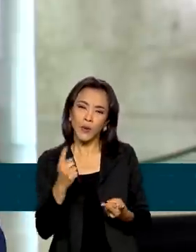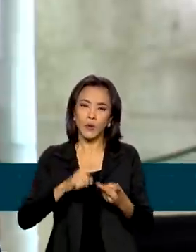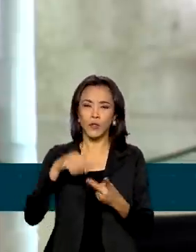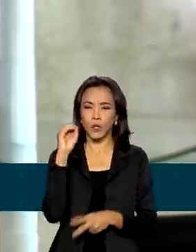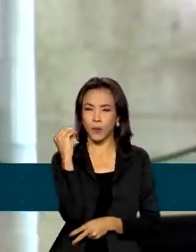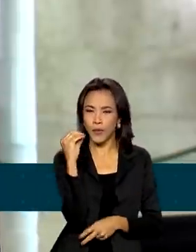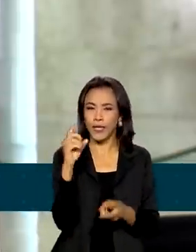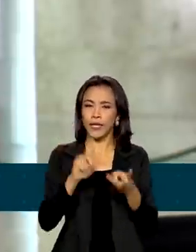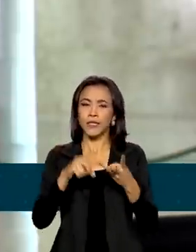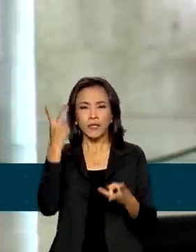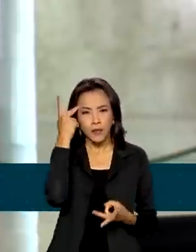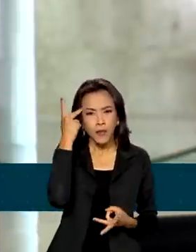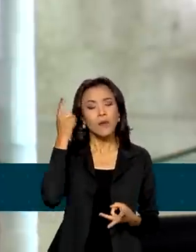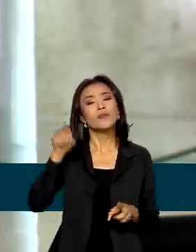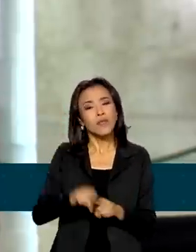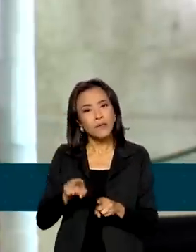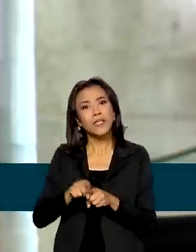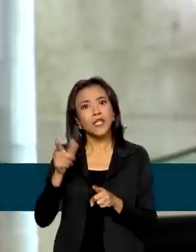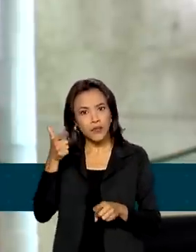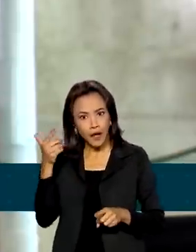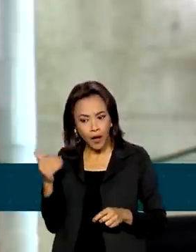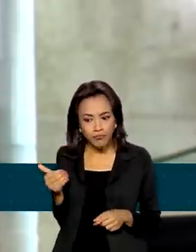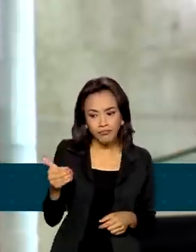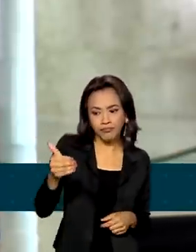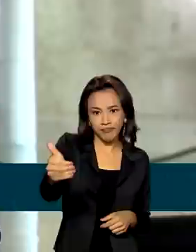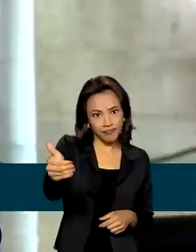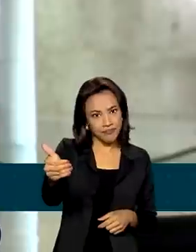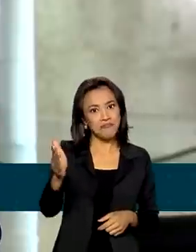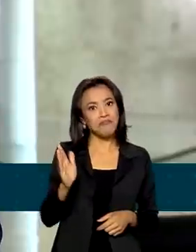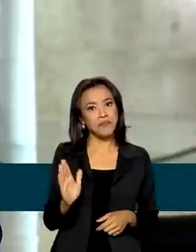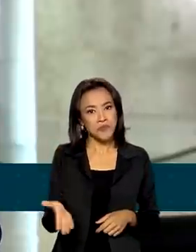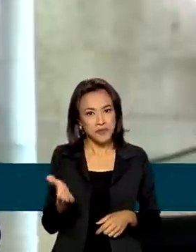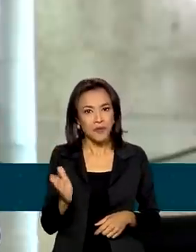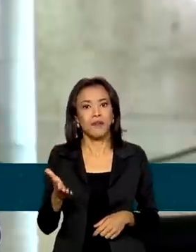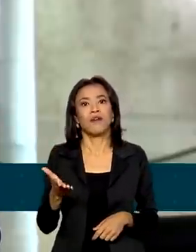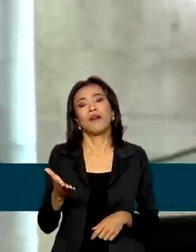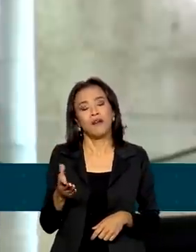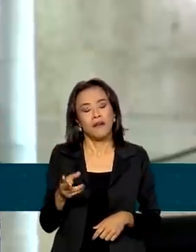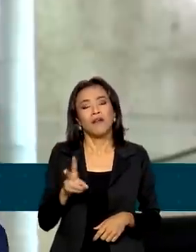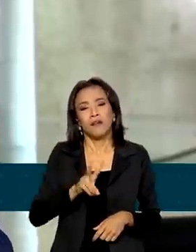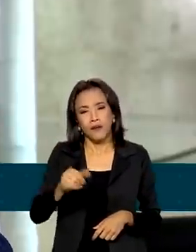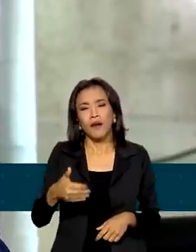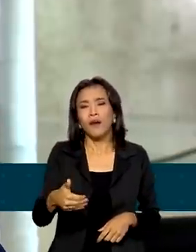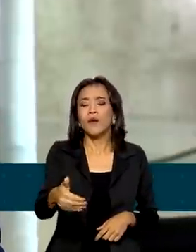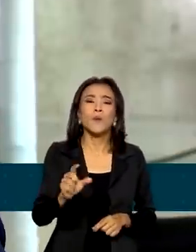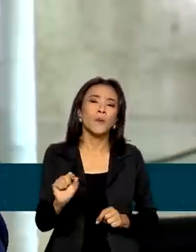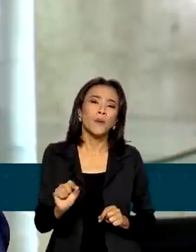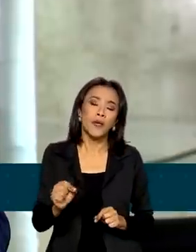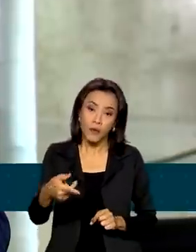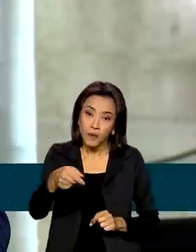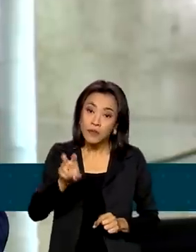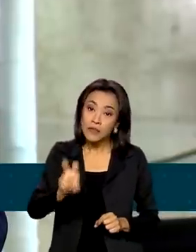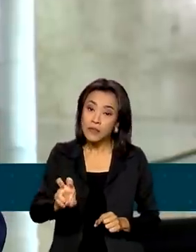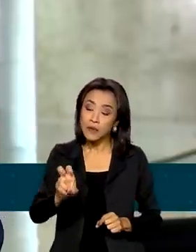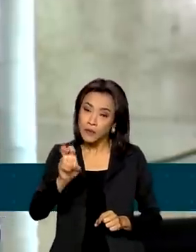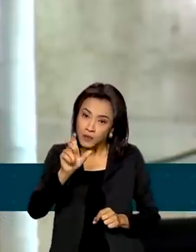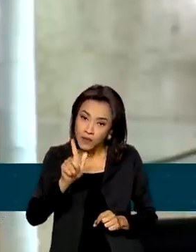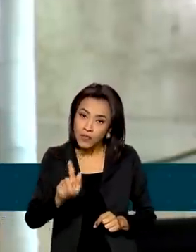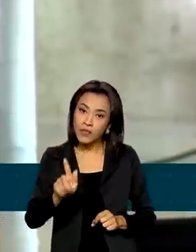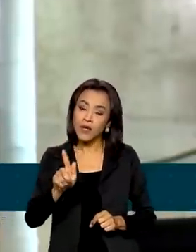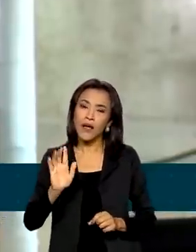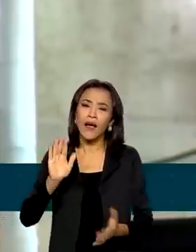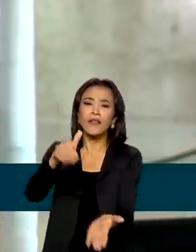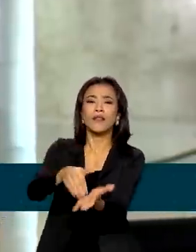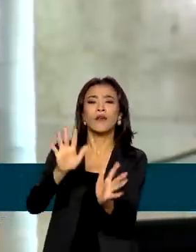e São Paulo também estão adiantadas nesse processo e devem contar já com a rede 5G até o final de julho